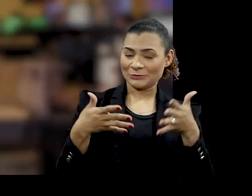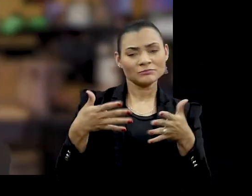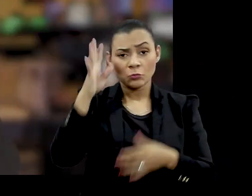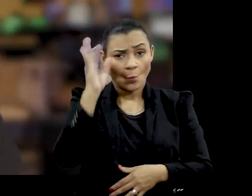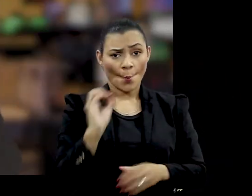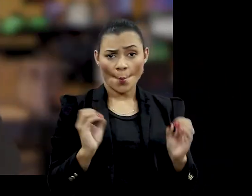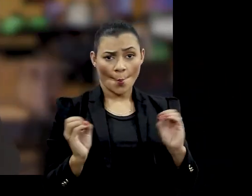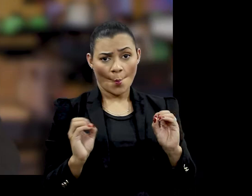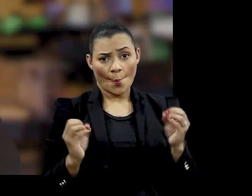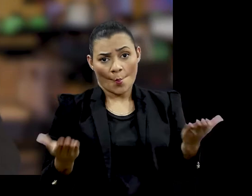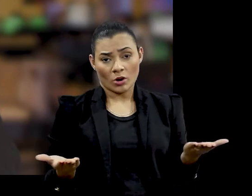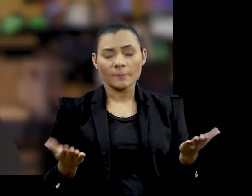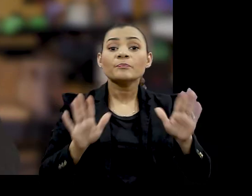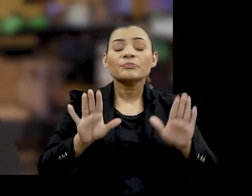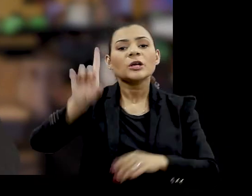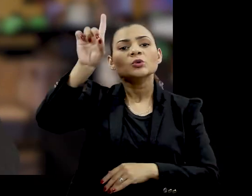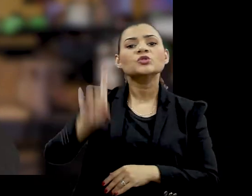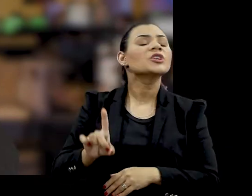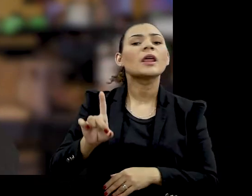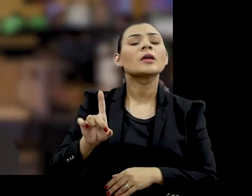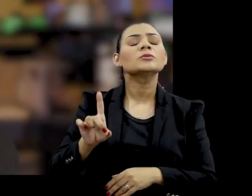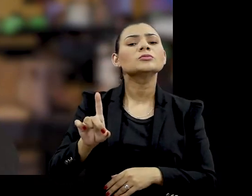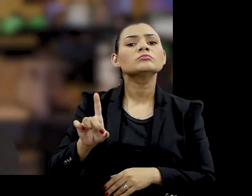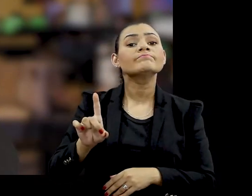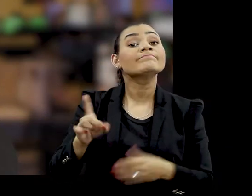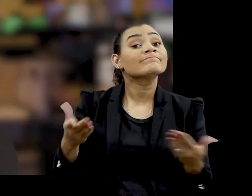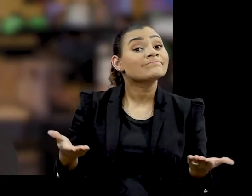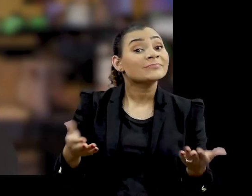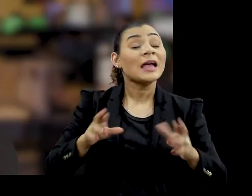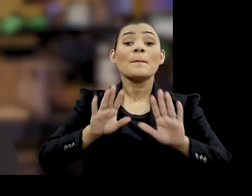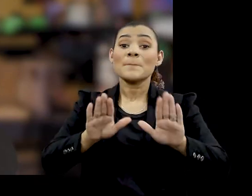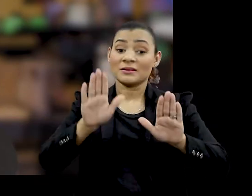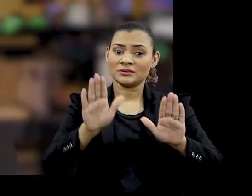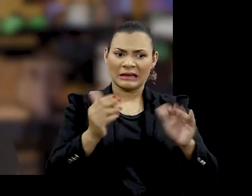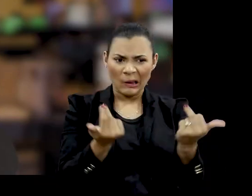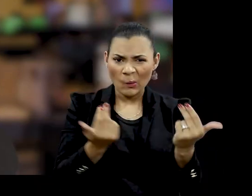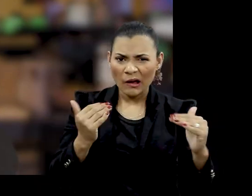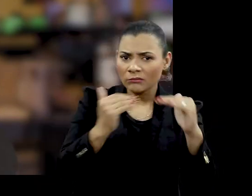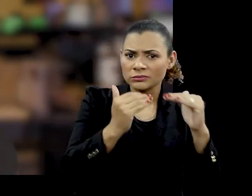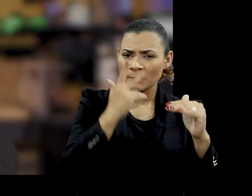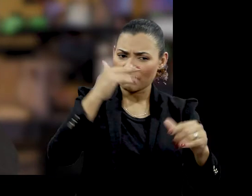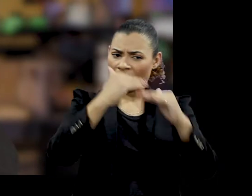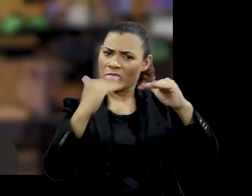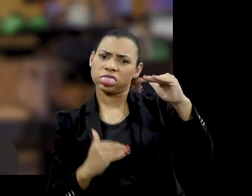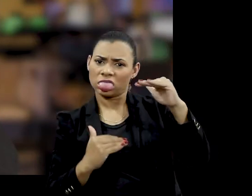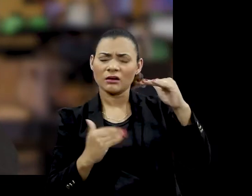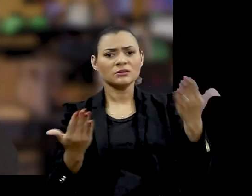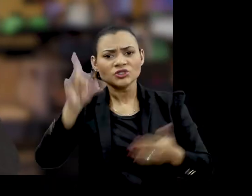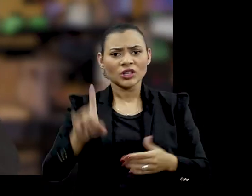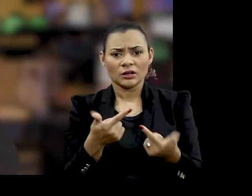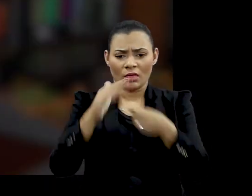Ele não vai entender nada Então o seu direito de ser diferente E ainda assim ser tratado como um igual Não está valendo